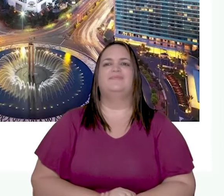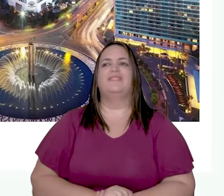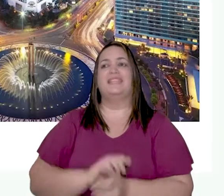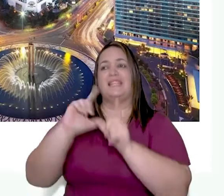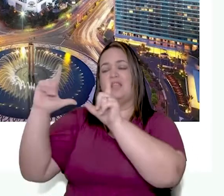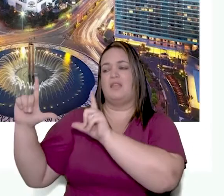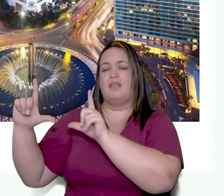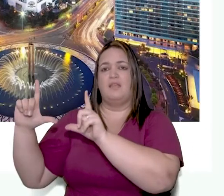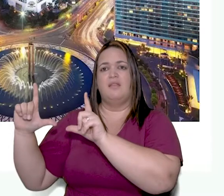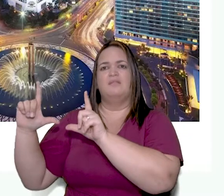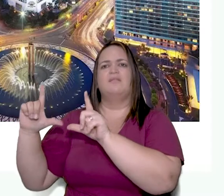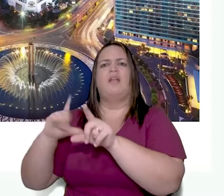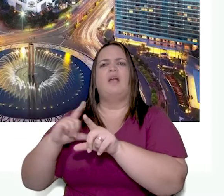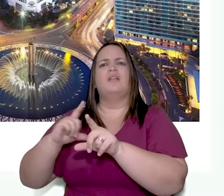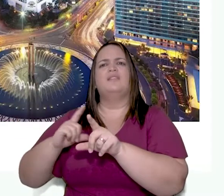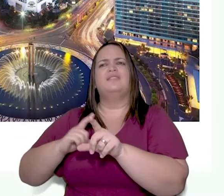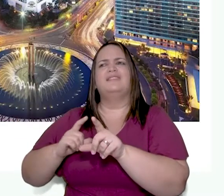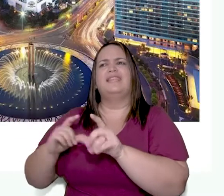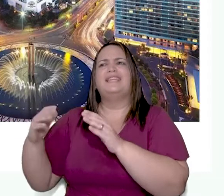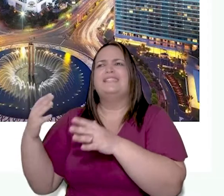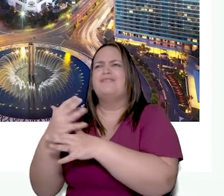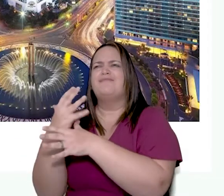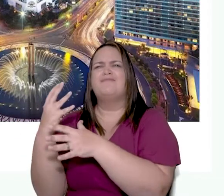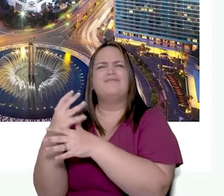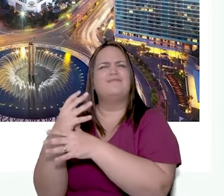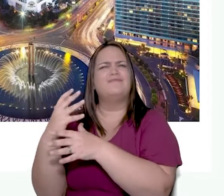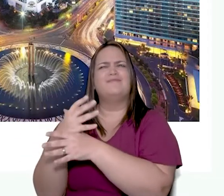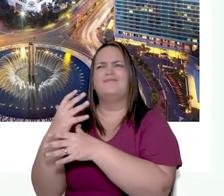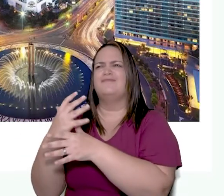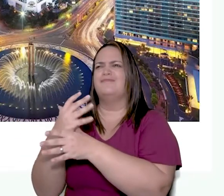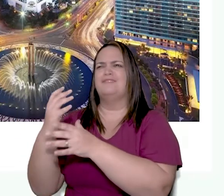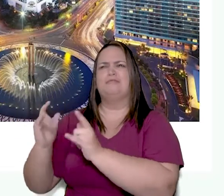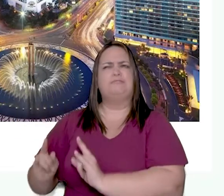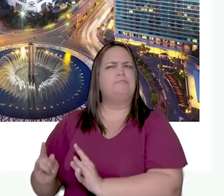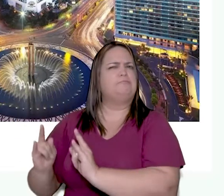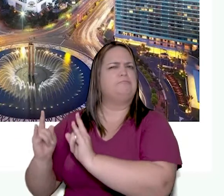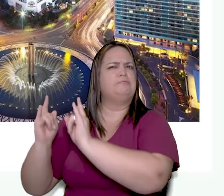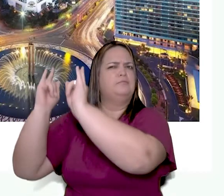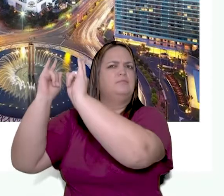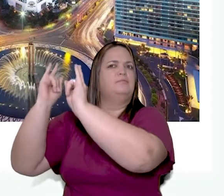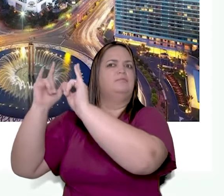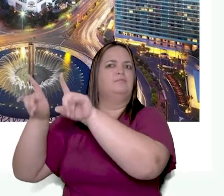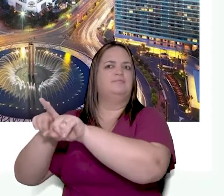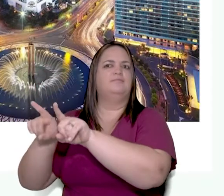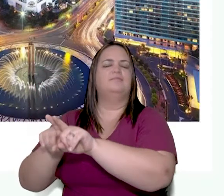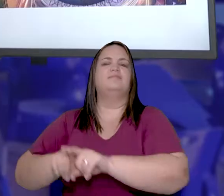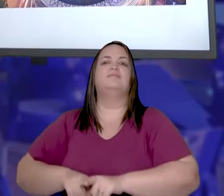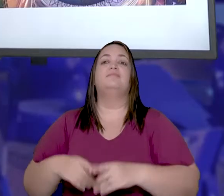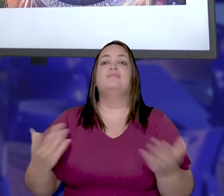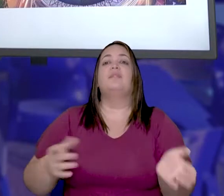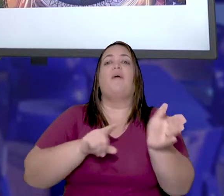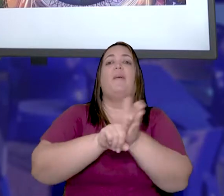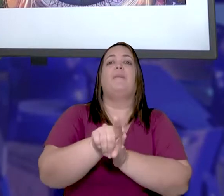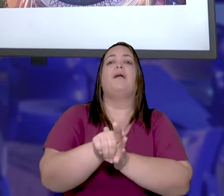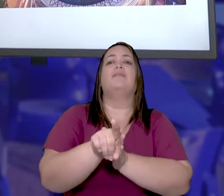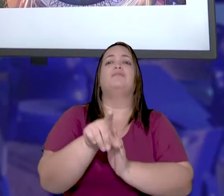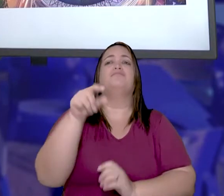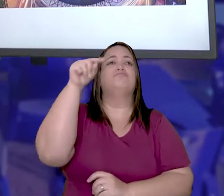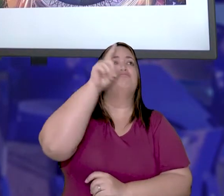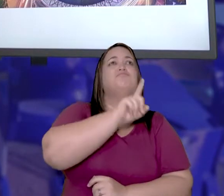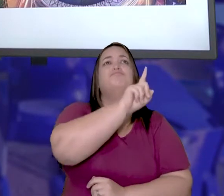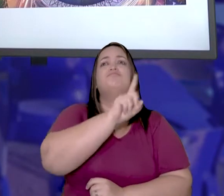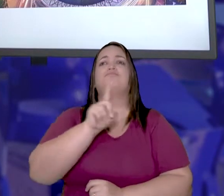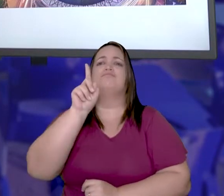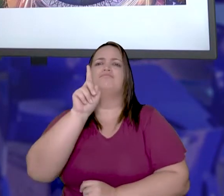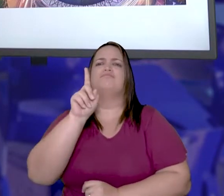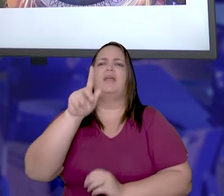No meu lado esquerdo, eu tenho uma cidade muito dinâmica. E a pergunta é essa. Essas paisagens